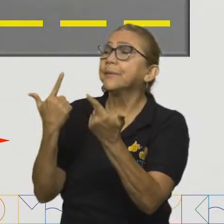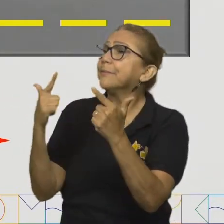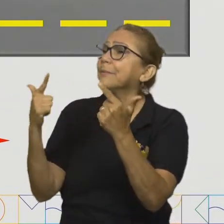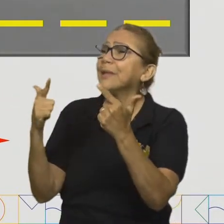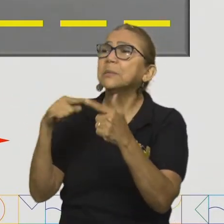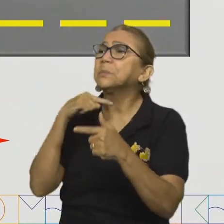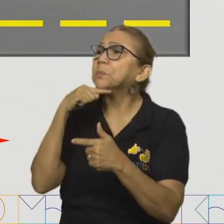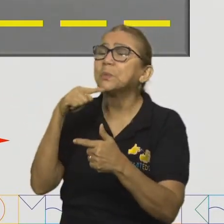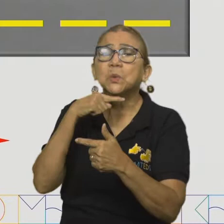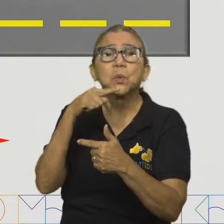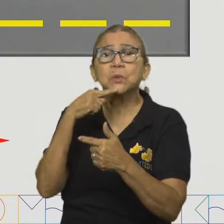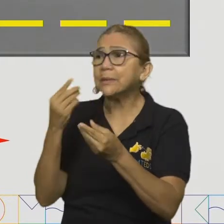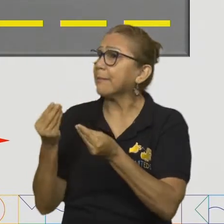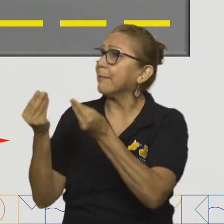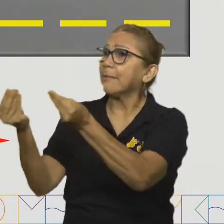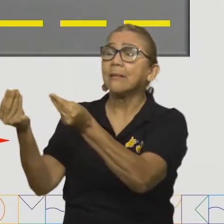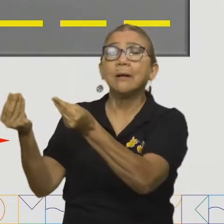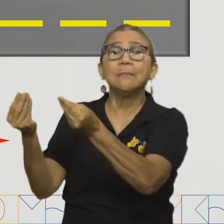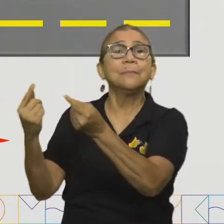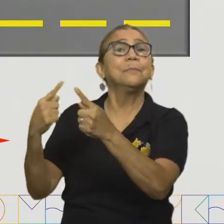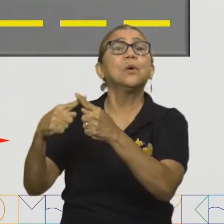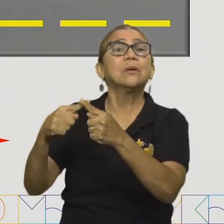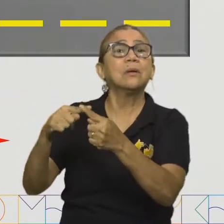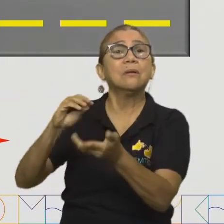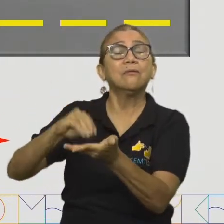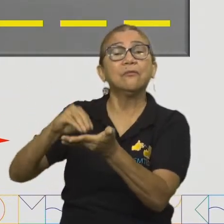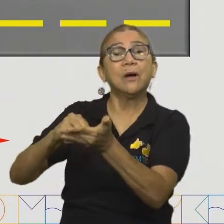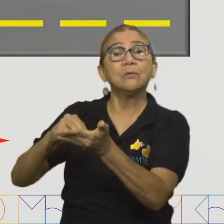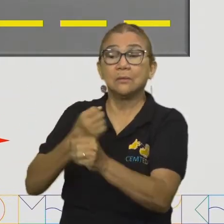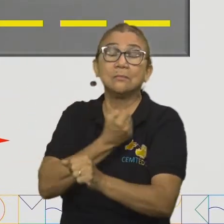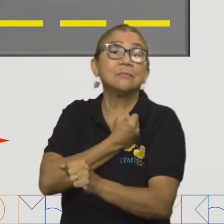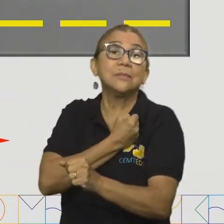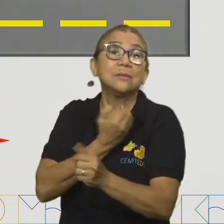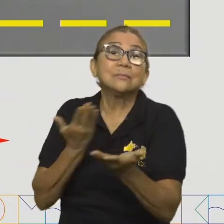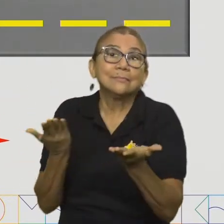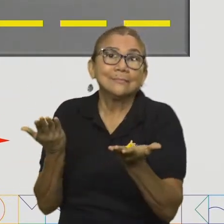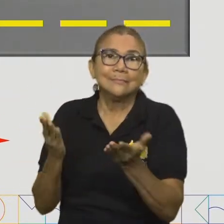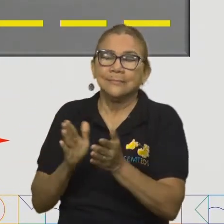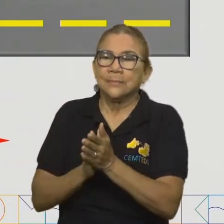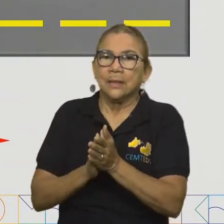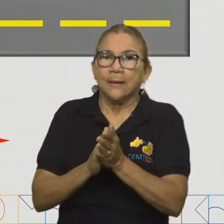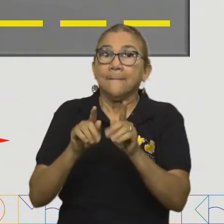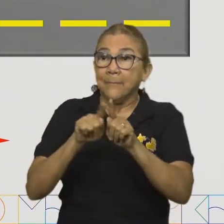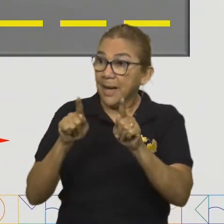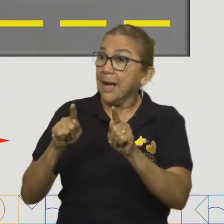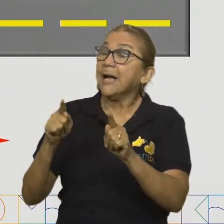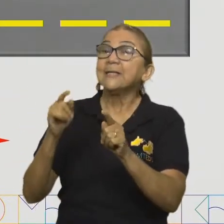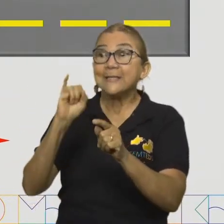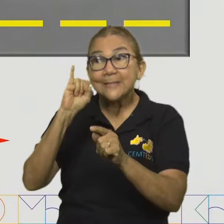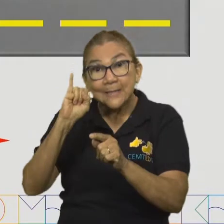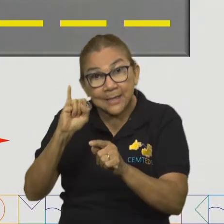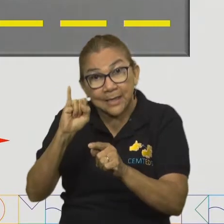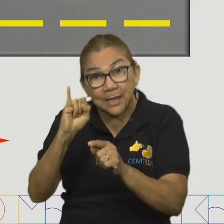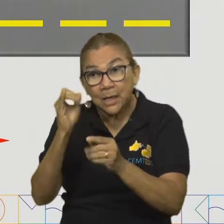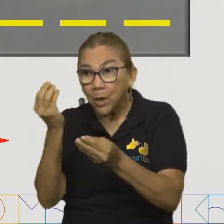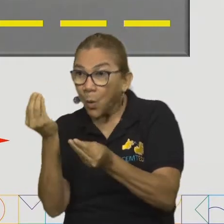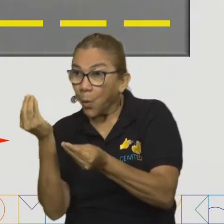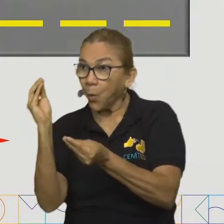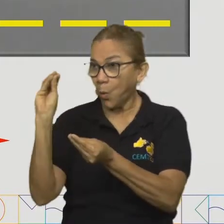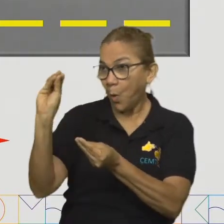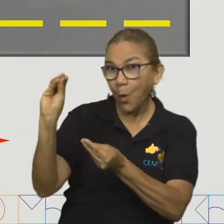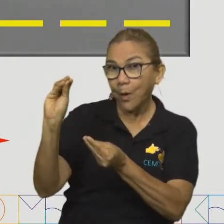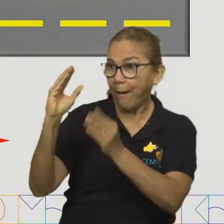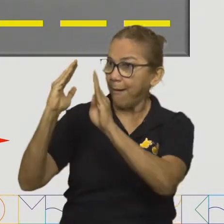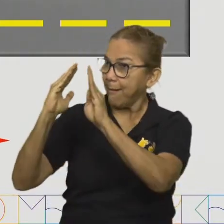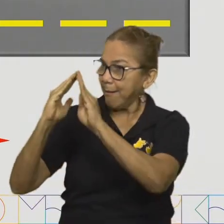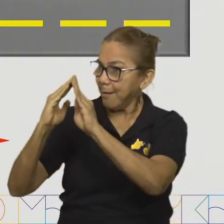consegue entregar as encomendas, não consegue chegar a essas casas. Mas basta que uma dessas casas